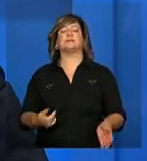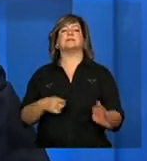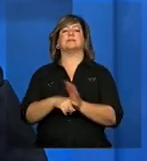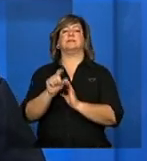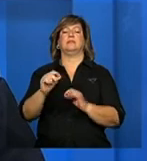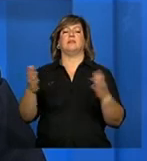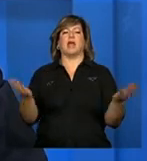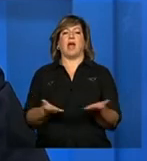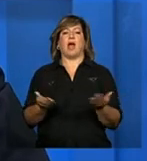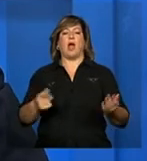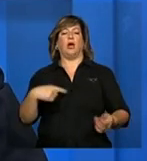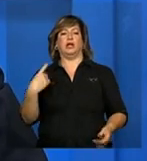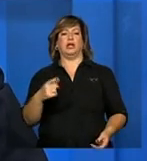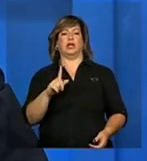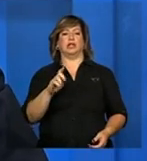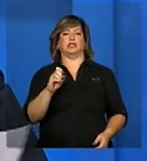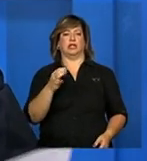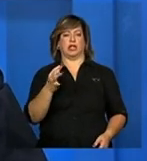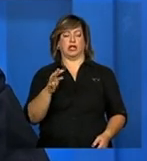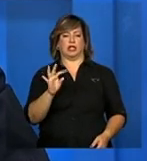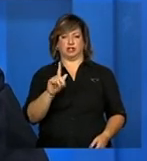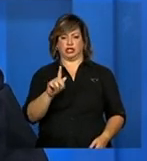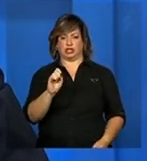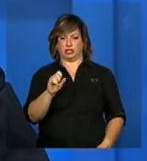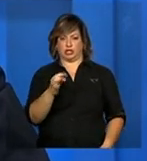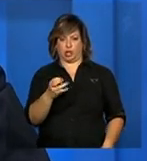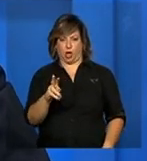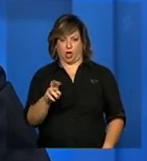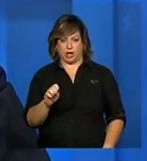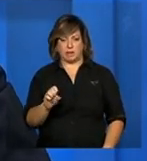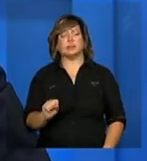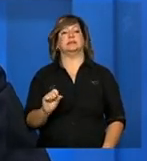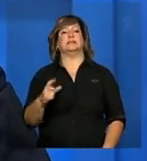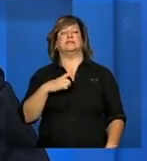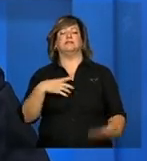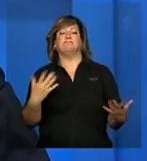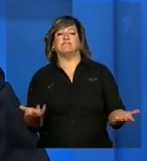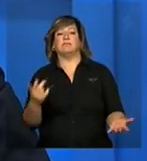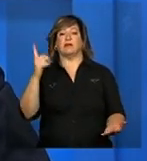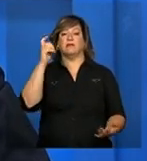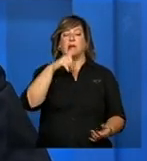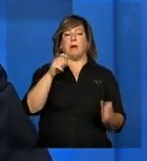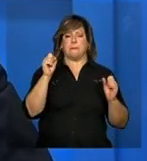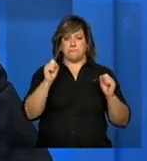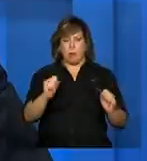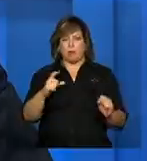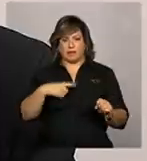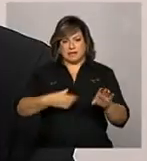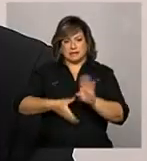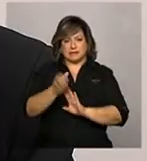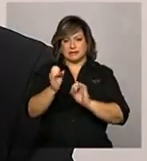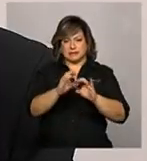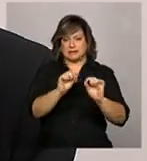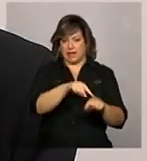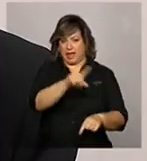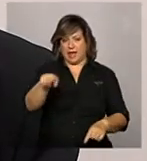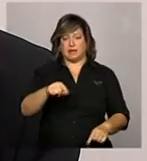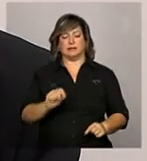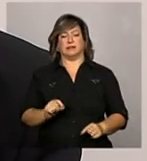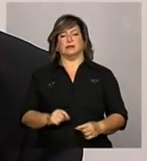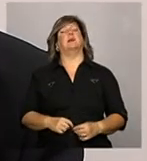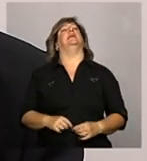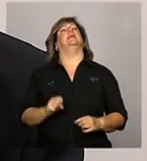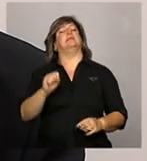gestores tiverem alguma dificuldade, eles podem ter alguma orientação? Sim, nós